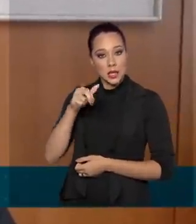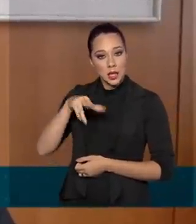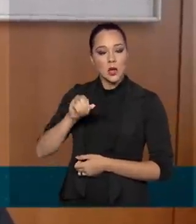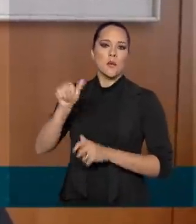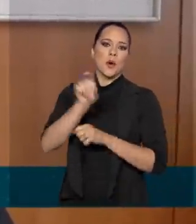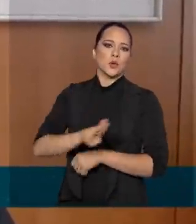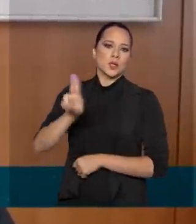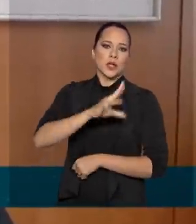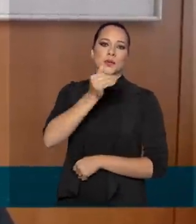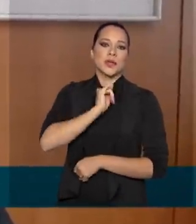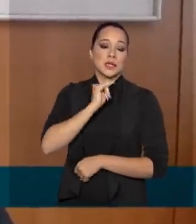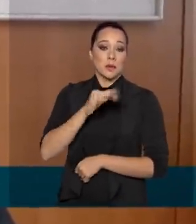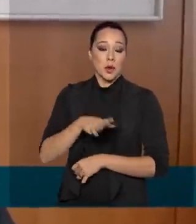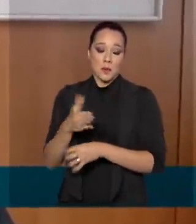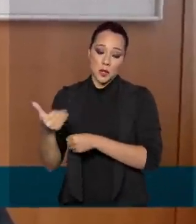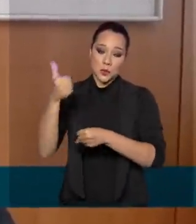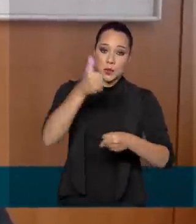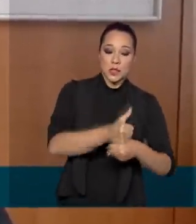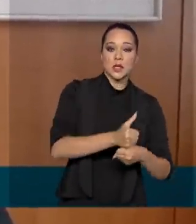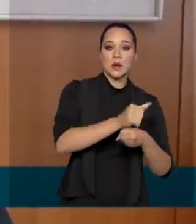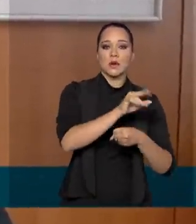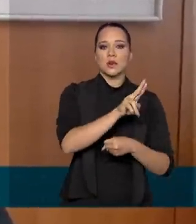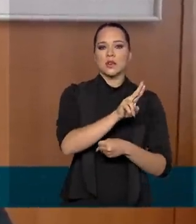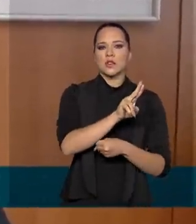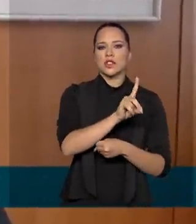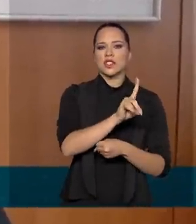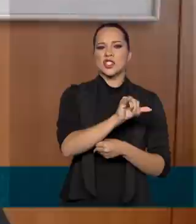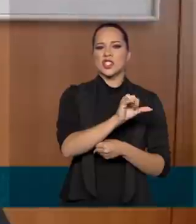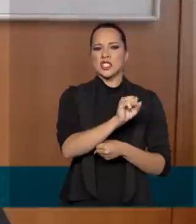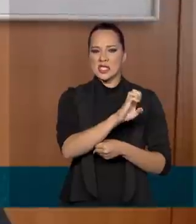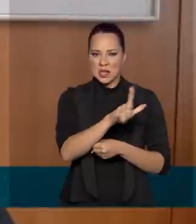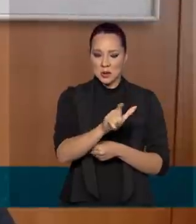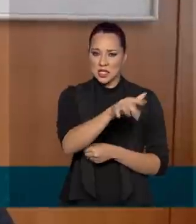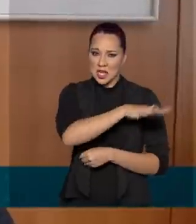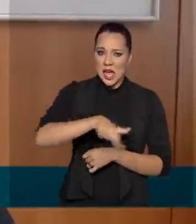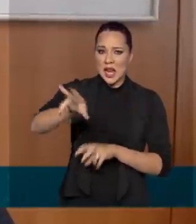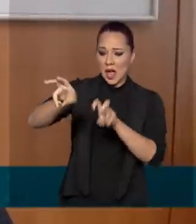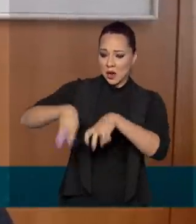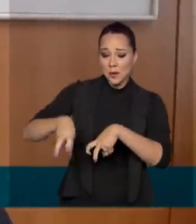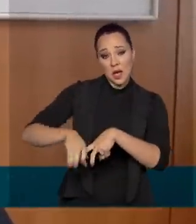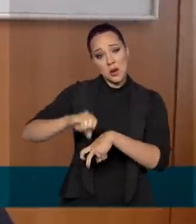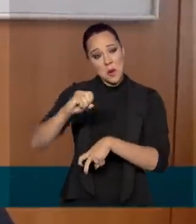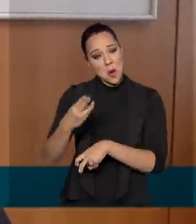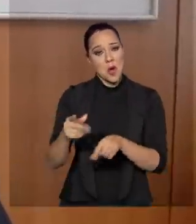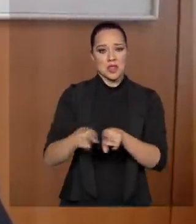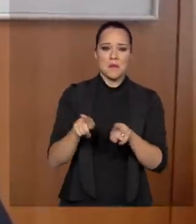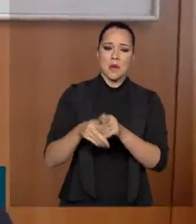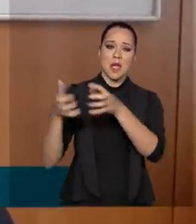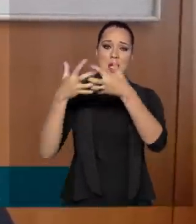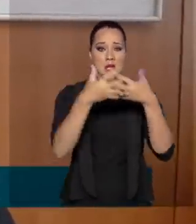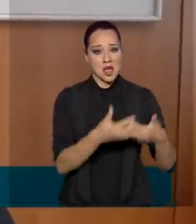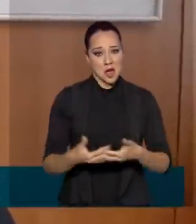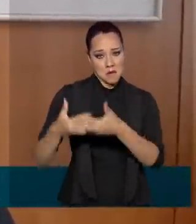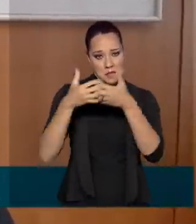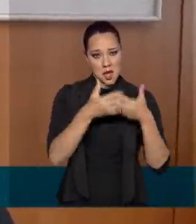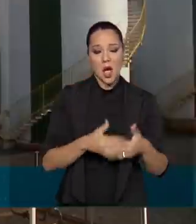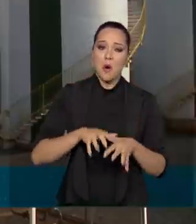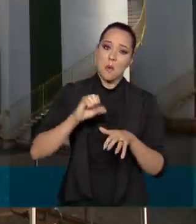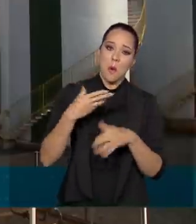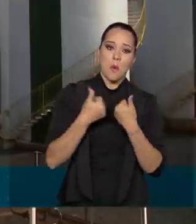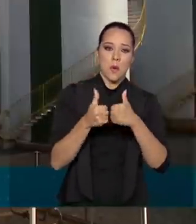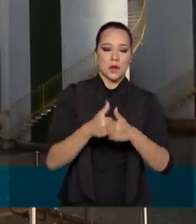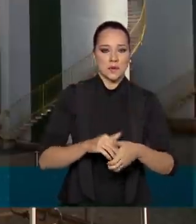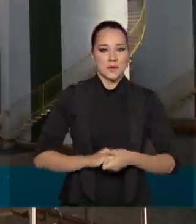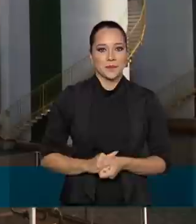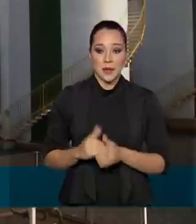em substituição ao diesel, seja no setor agropecuário ou seja mesmo em caminhões e ônibus.